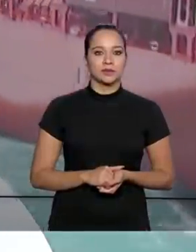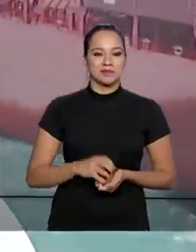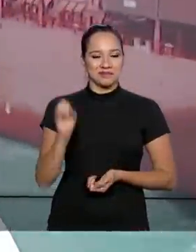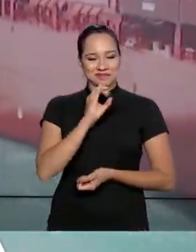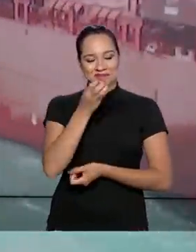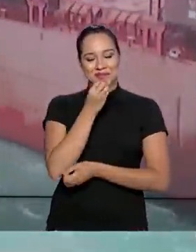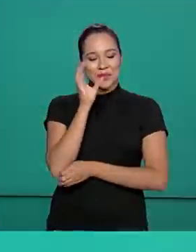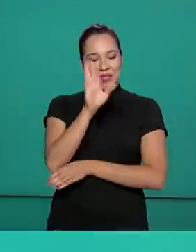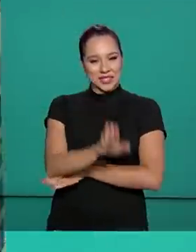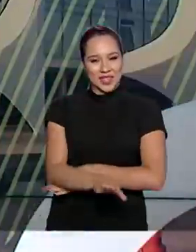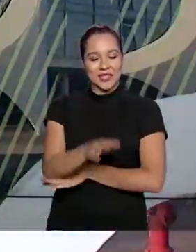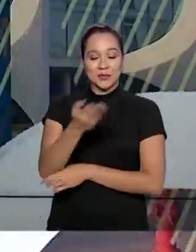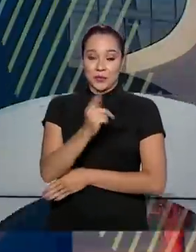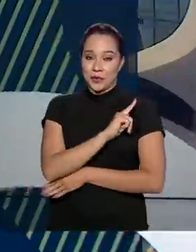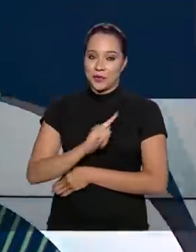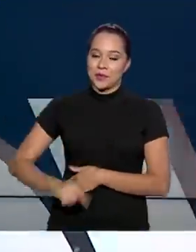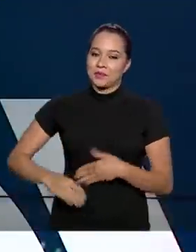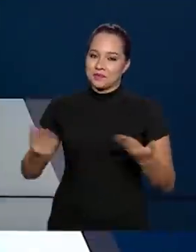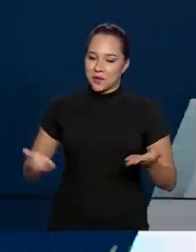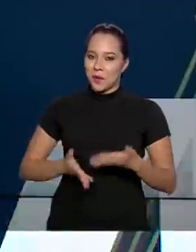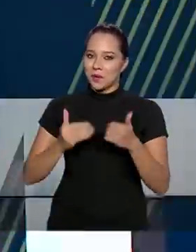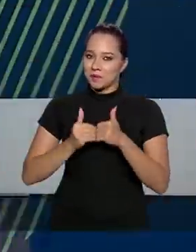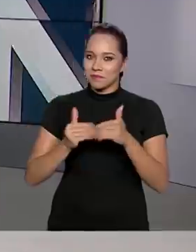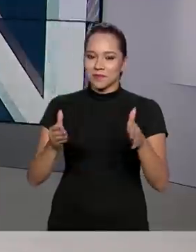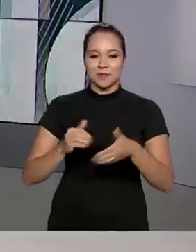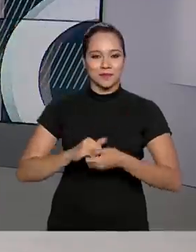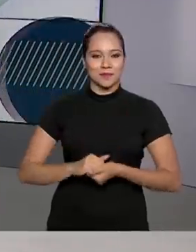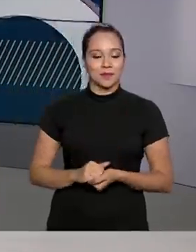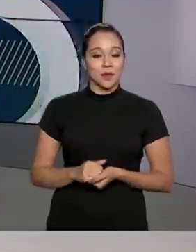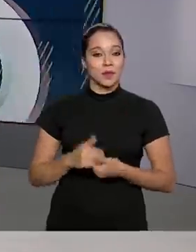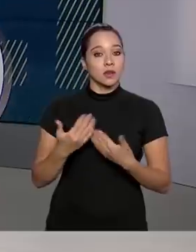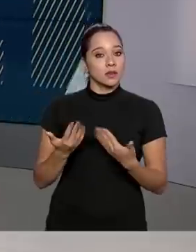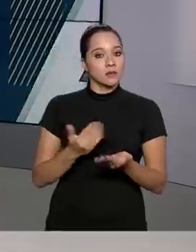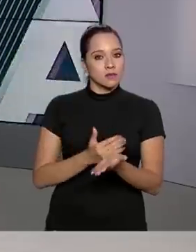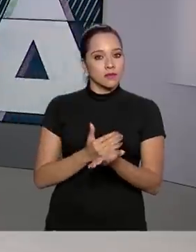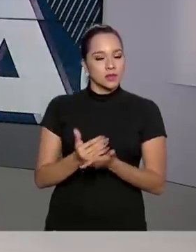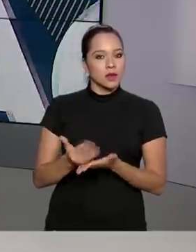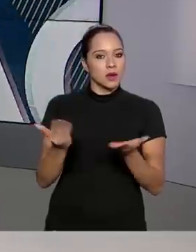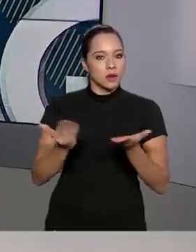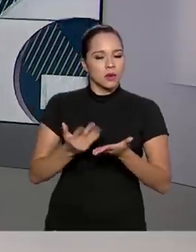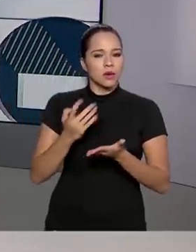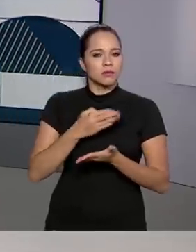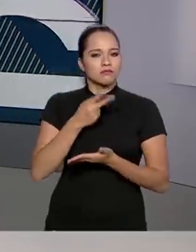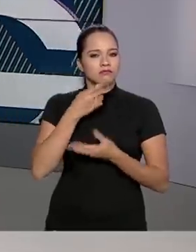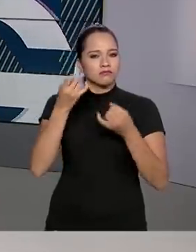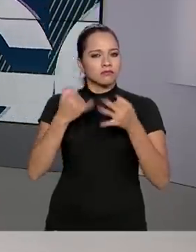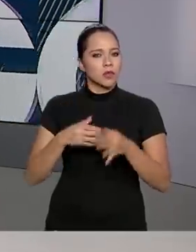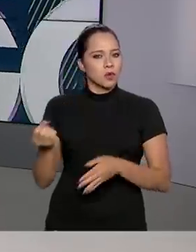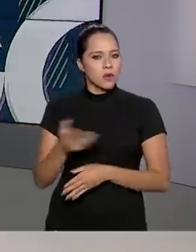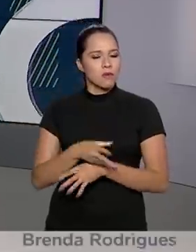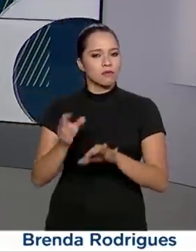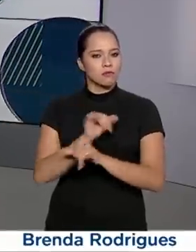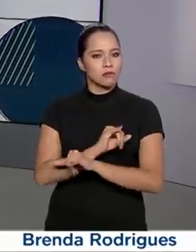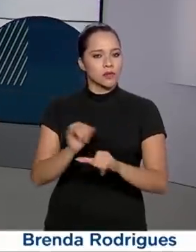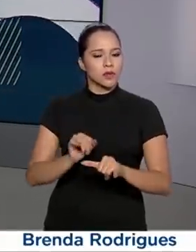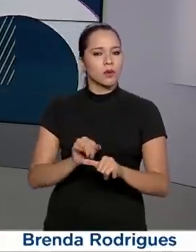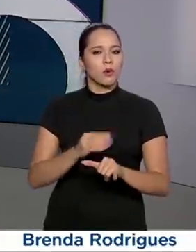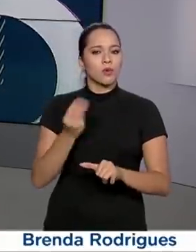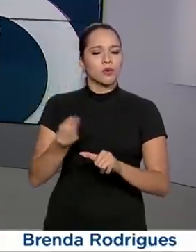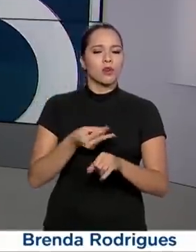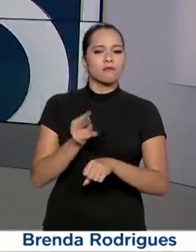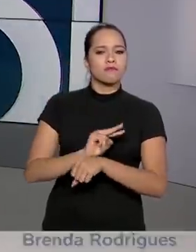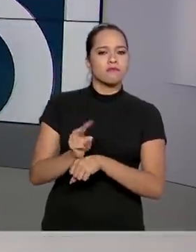Olá, boa tarde. O governo agora já está no ar. E nós começamos esta edição atualizando para você os dados sobre o